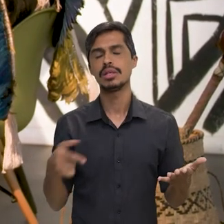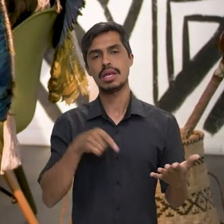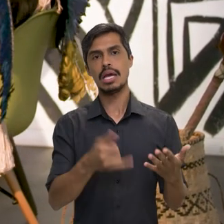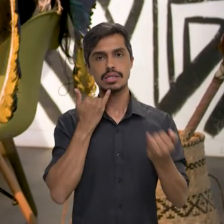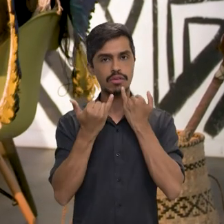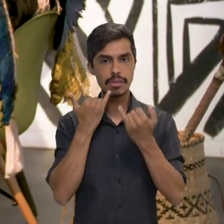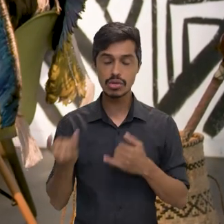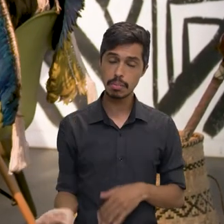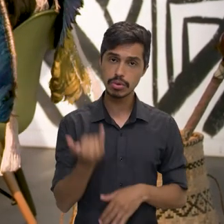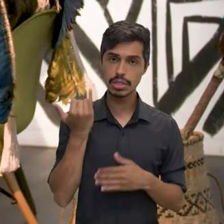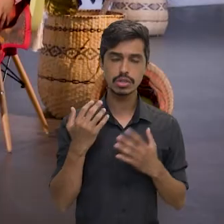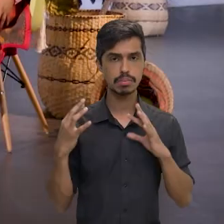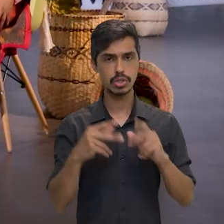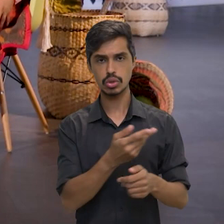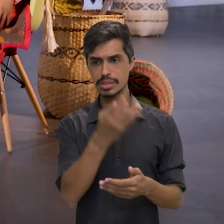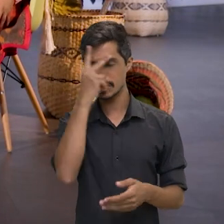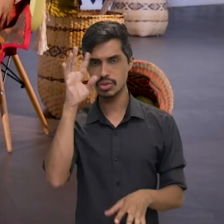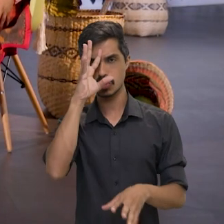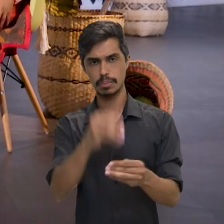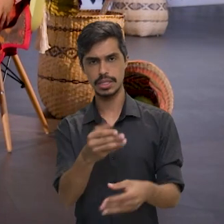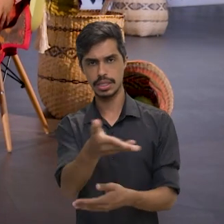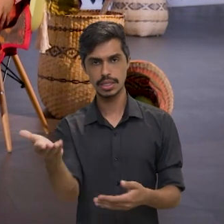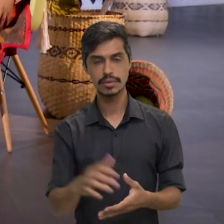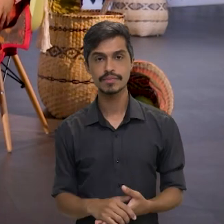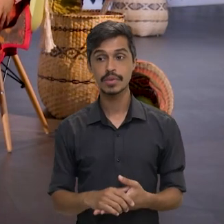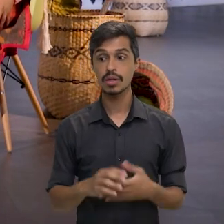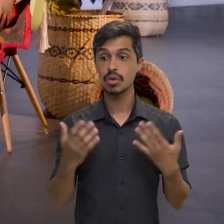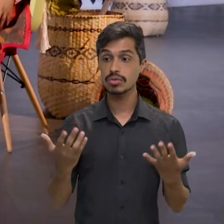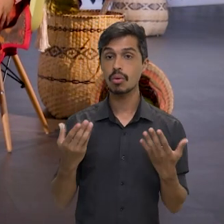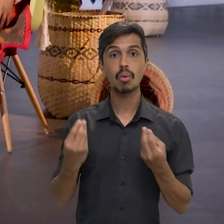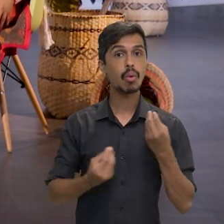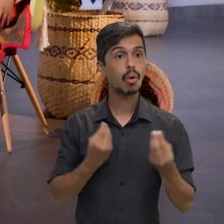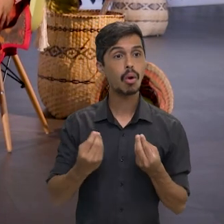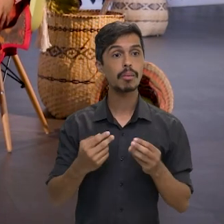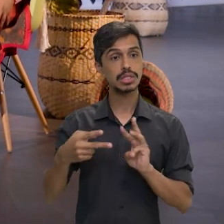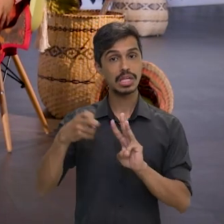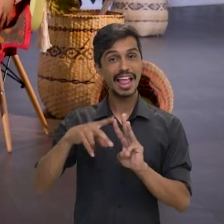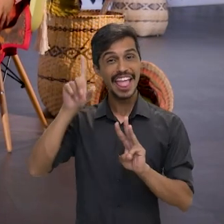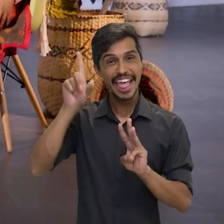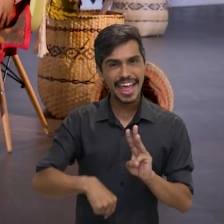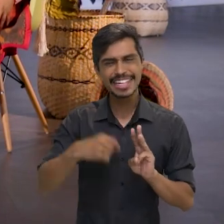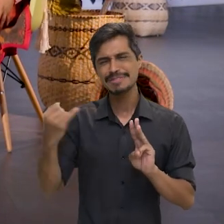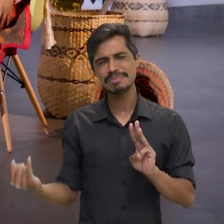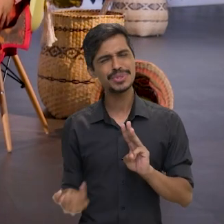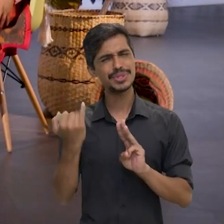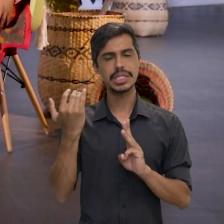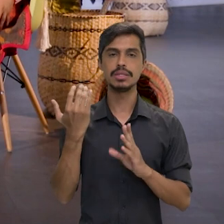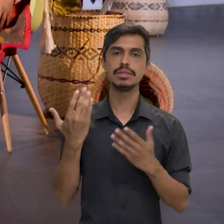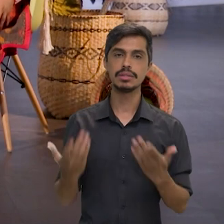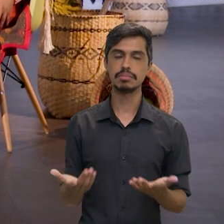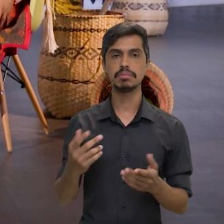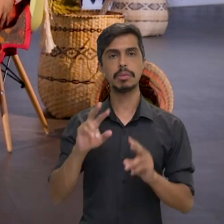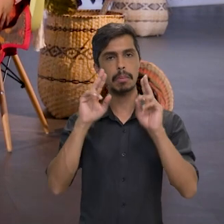muito importante para as pessoas entenderem, né? O quanto os indígenas são fundamentais,